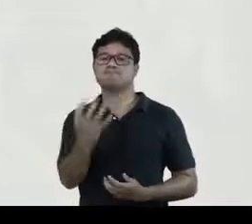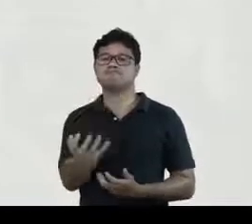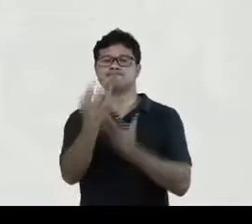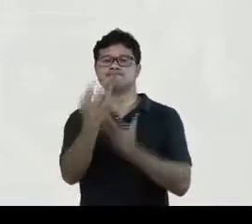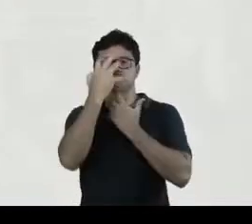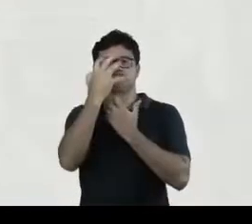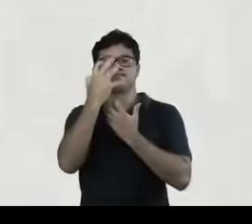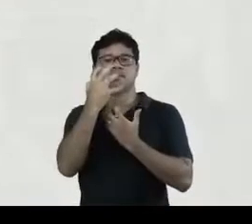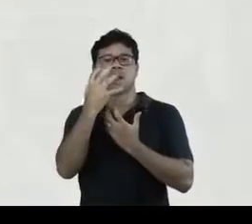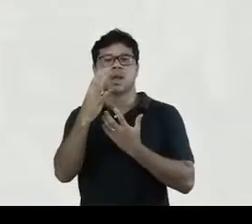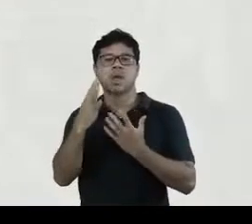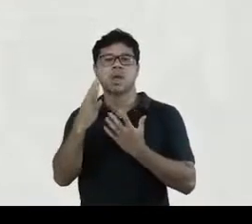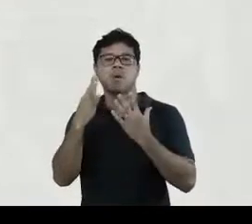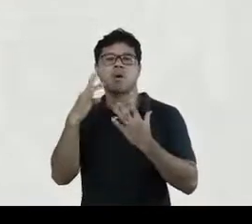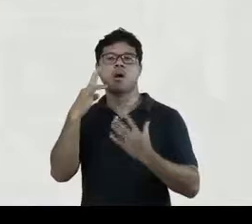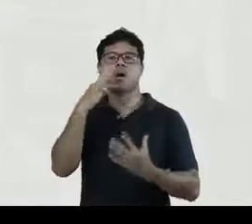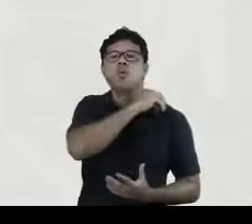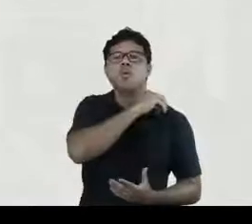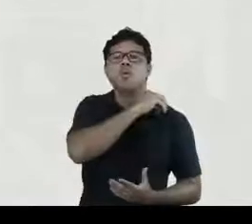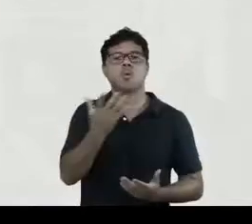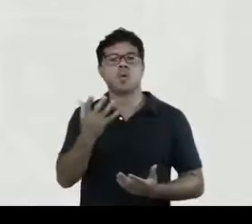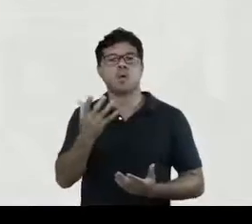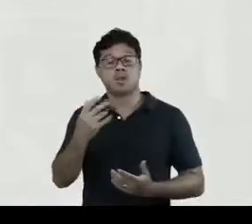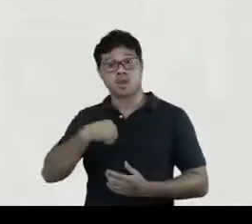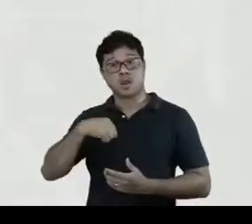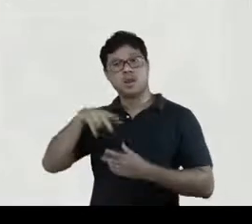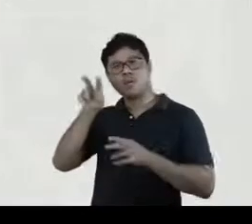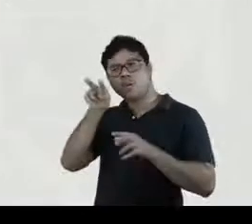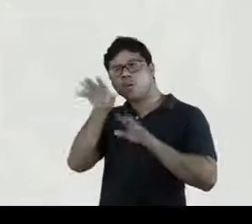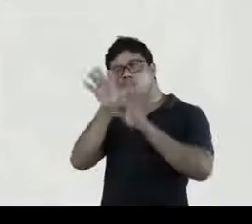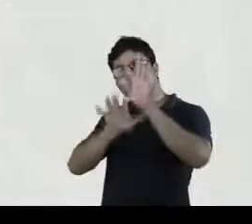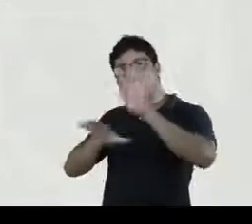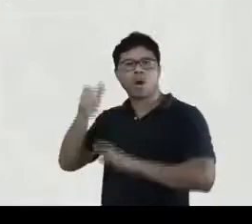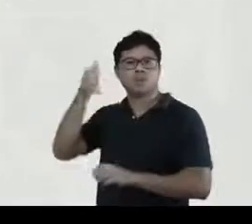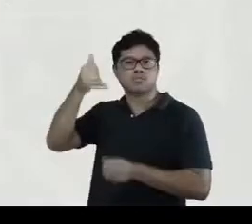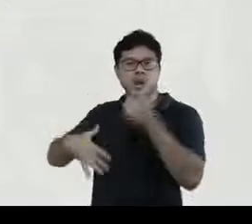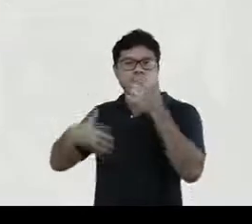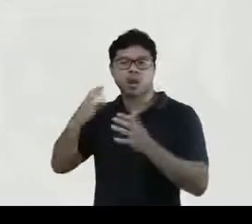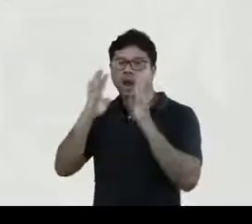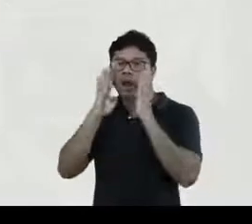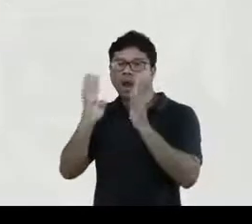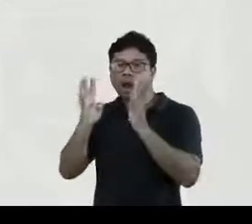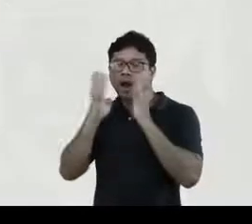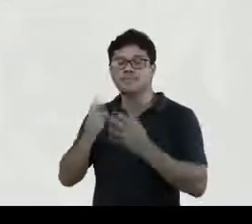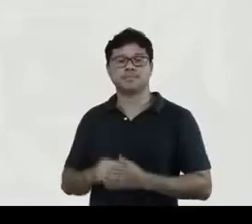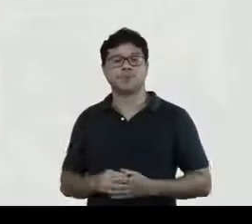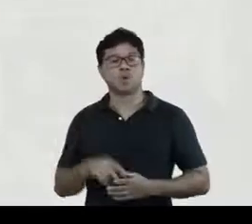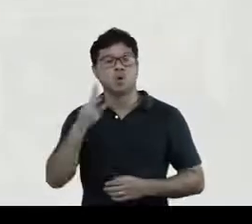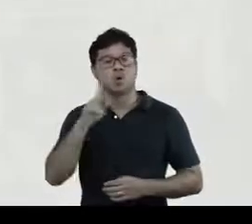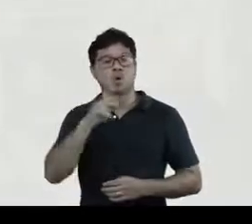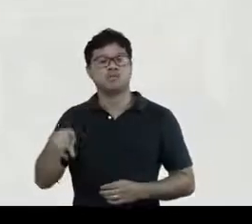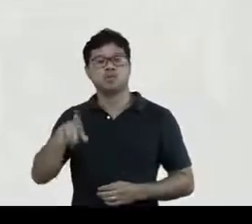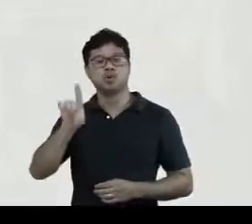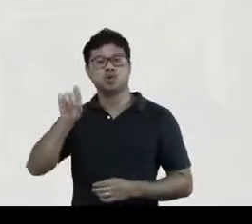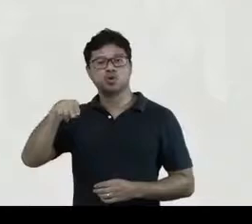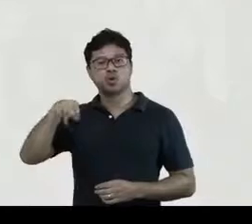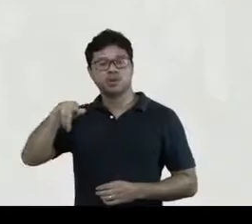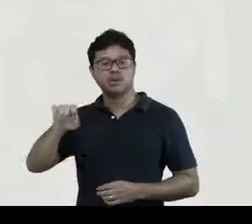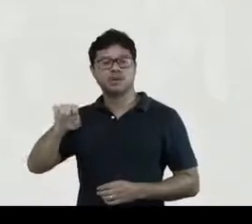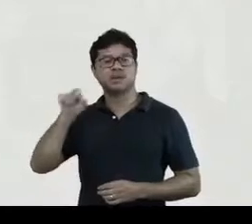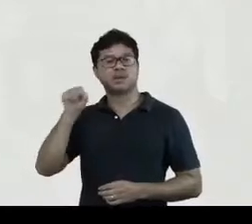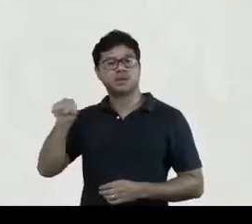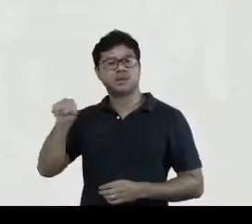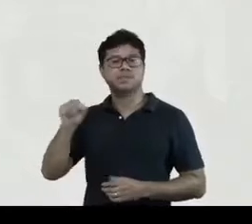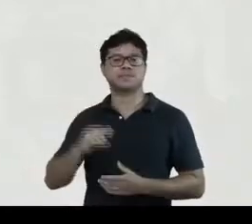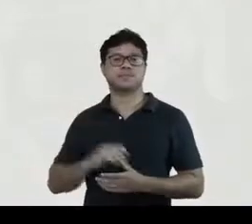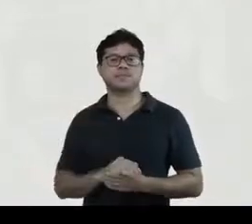visível, pelo menos na minha leitura, que é, na fala do professor Dominique, a